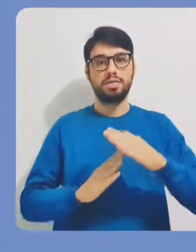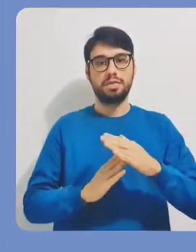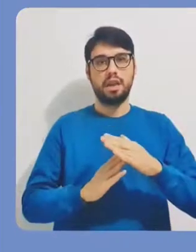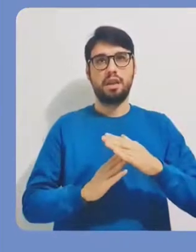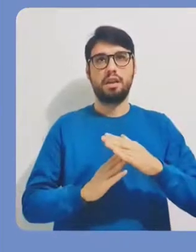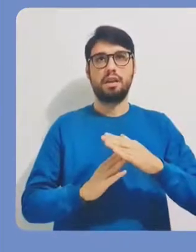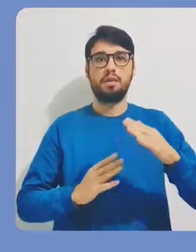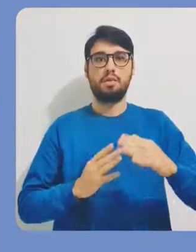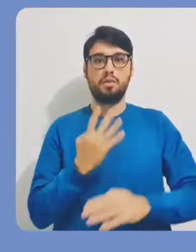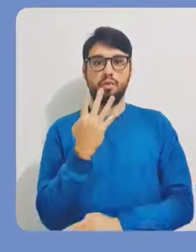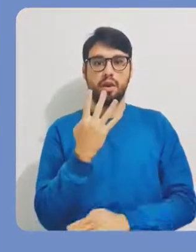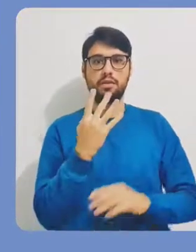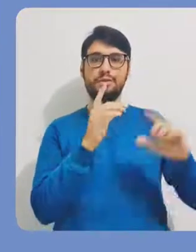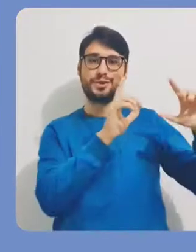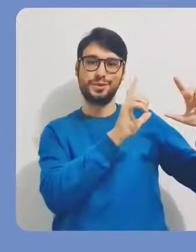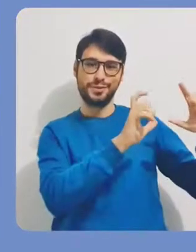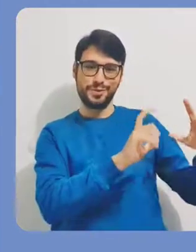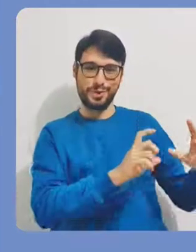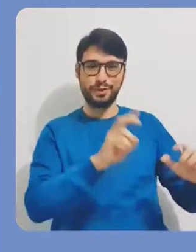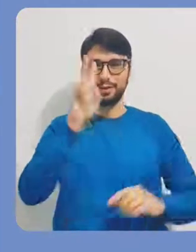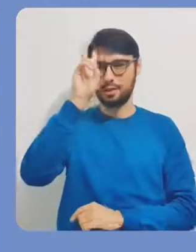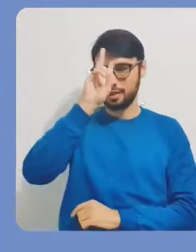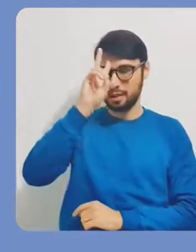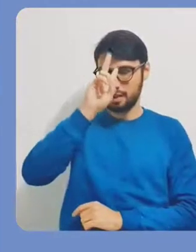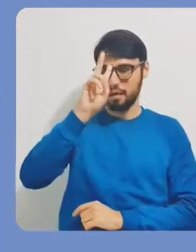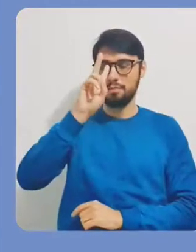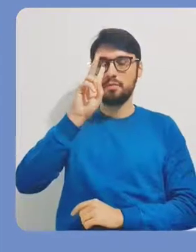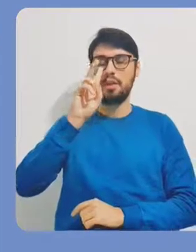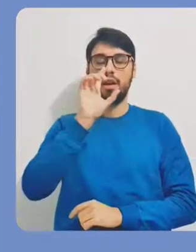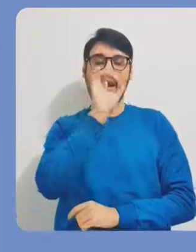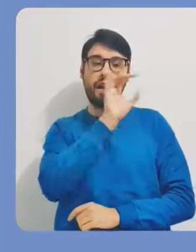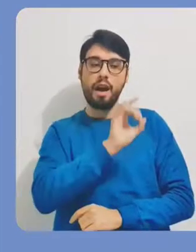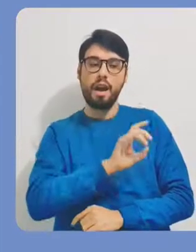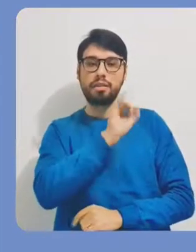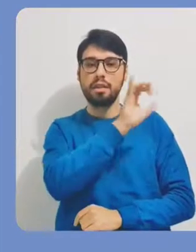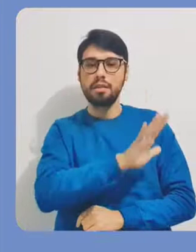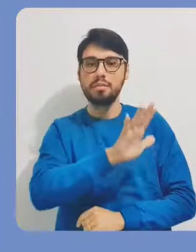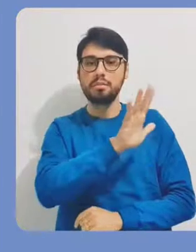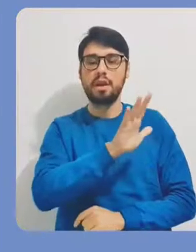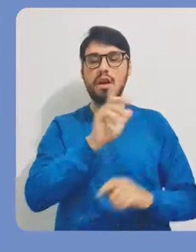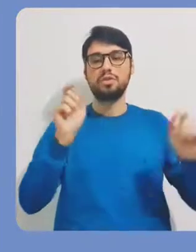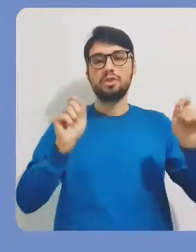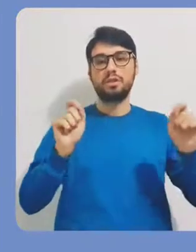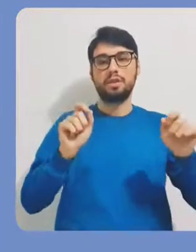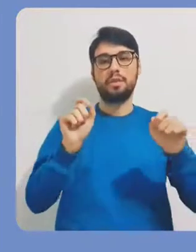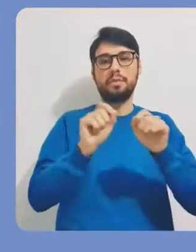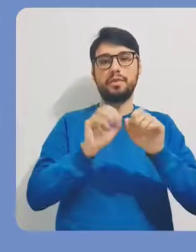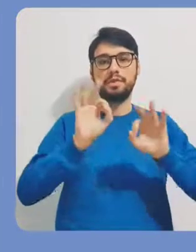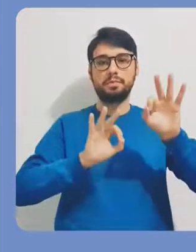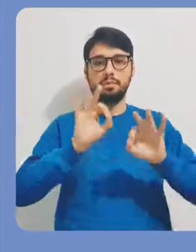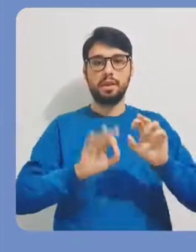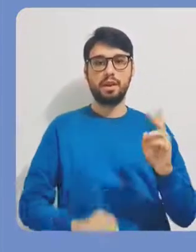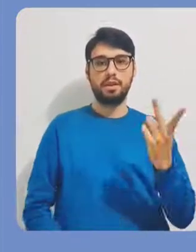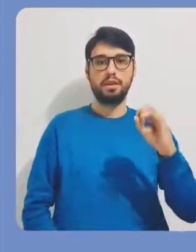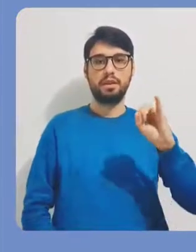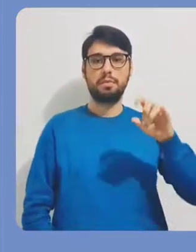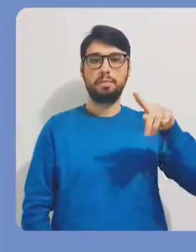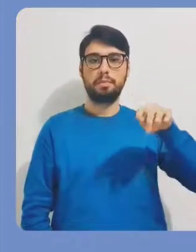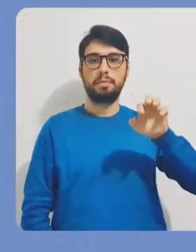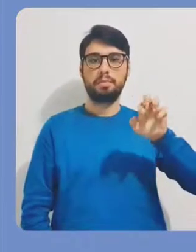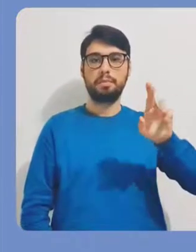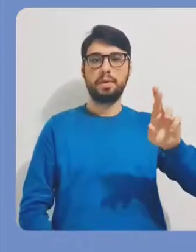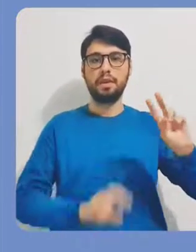Bom, eu posso adicionar duas, três, quatro imagens, né? No máximo, quatro imagens. E a cada imagem, eu também posso